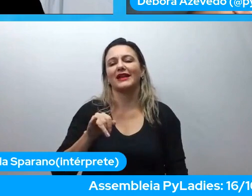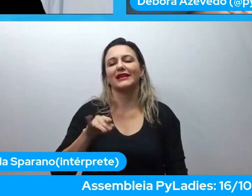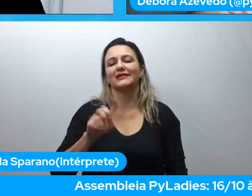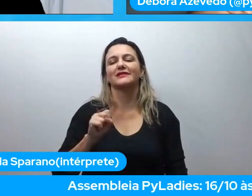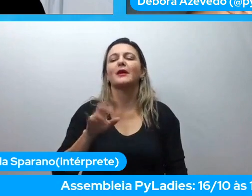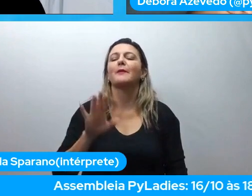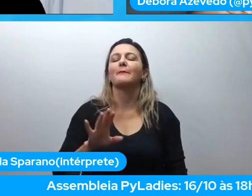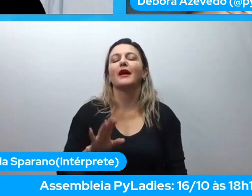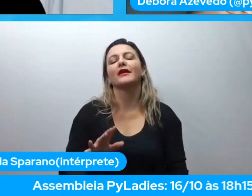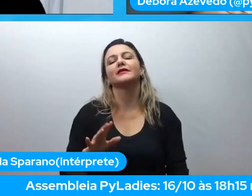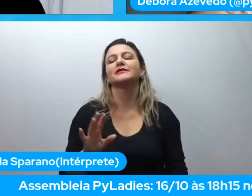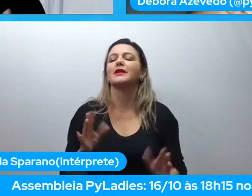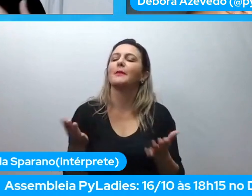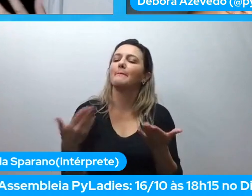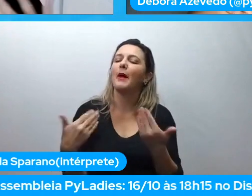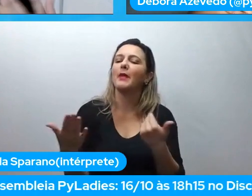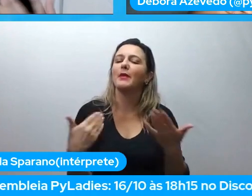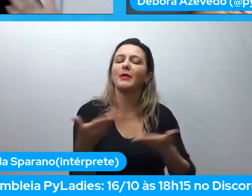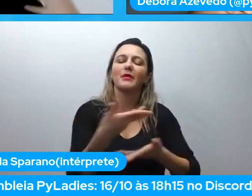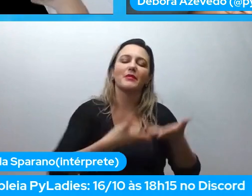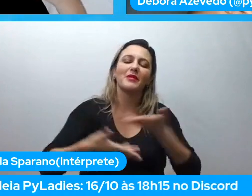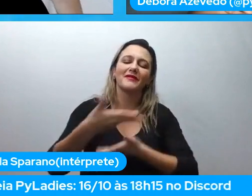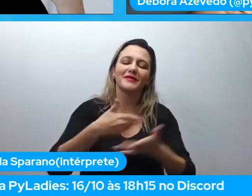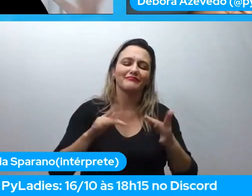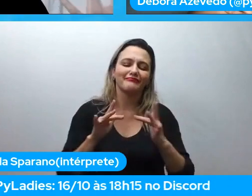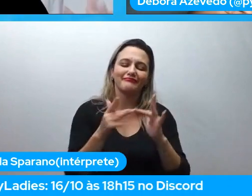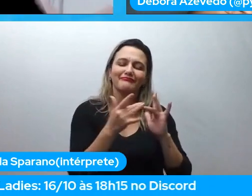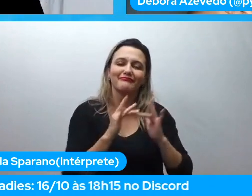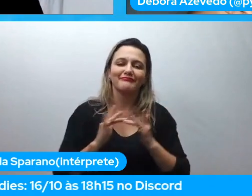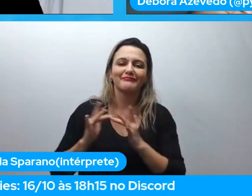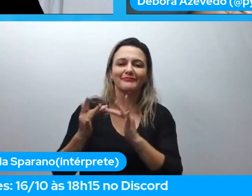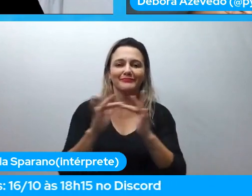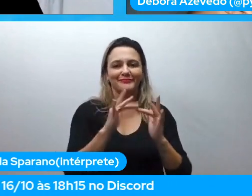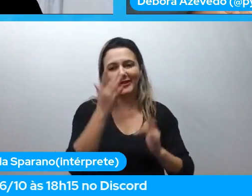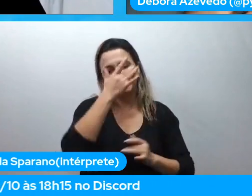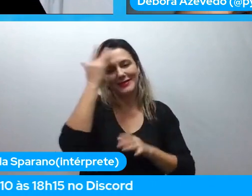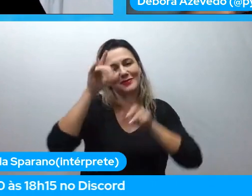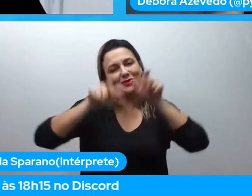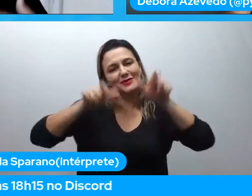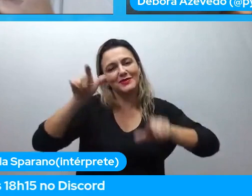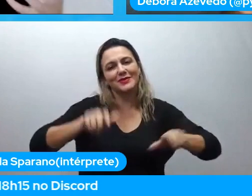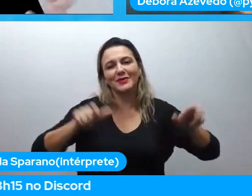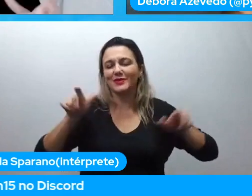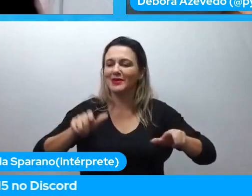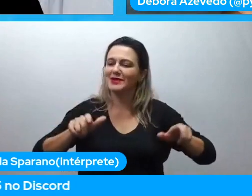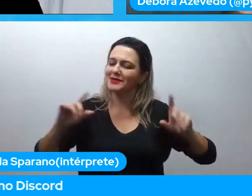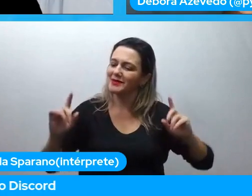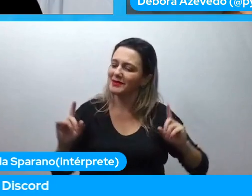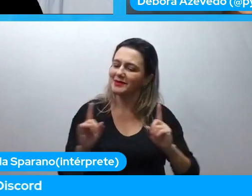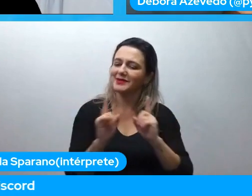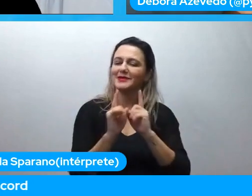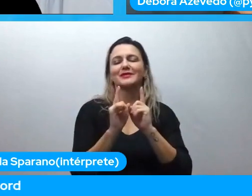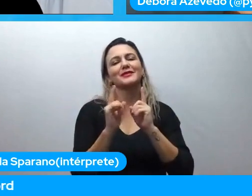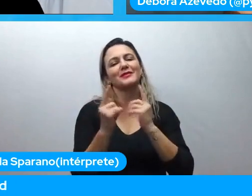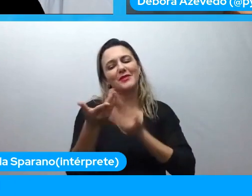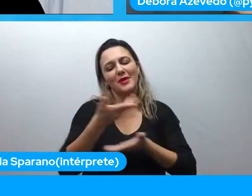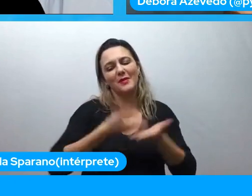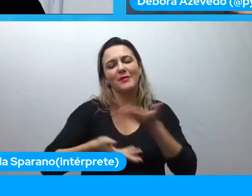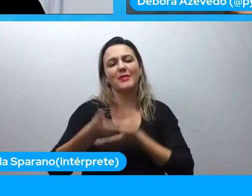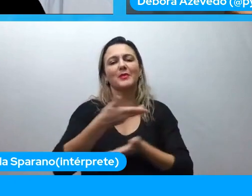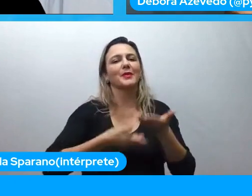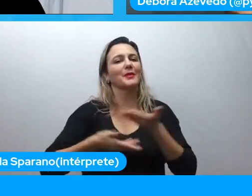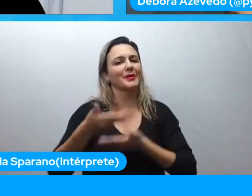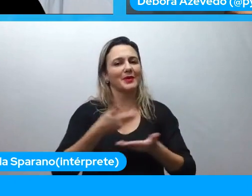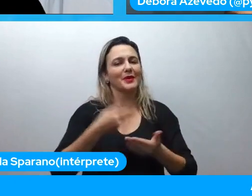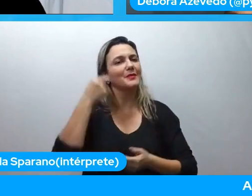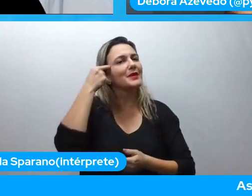é uma coisa que conecta pessoas e é uma coisa que sabe faz com que as pessoas se aproximem faz com que as pessoas compartilhem o que elas pensam